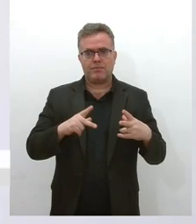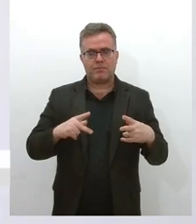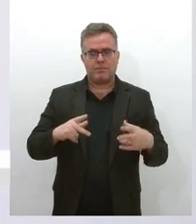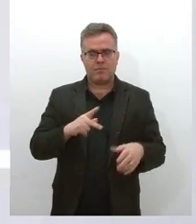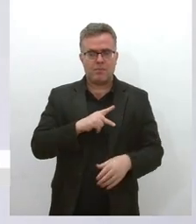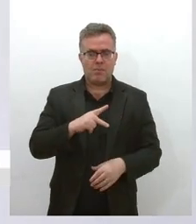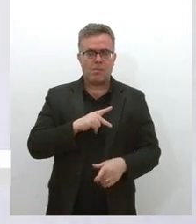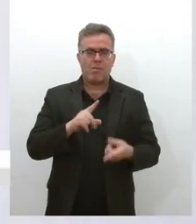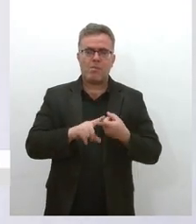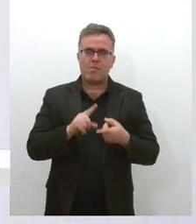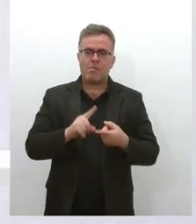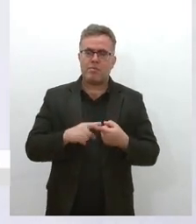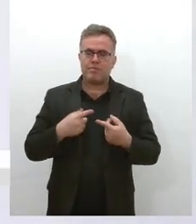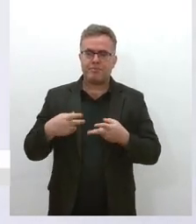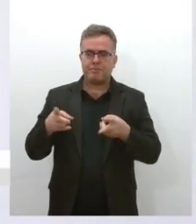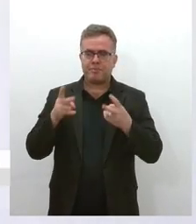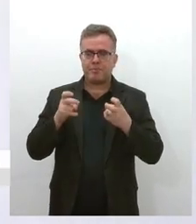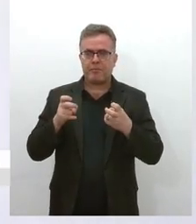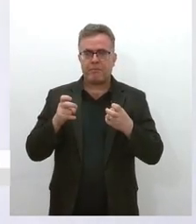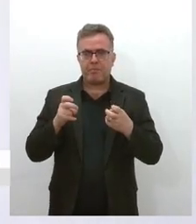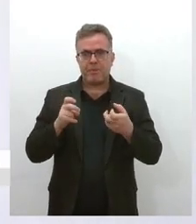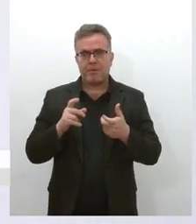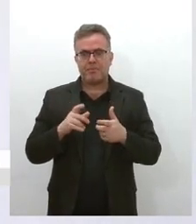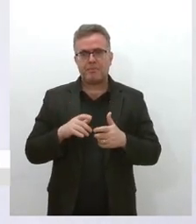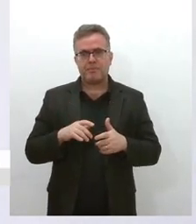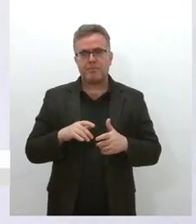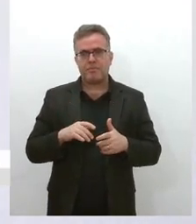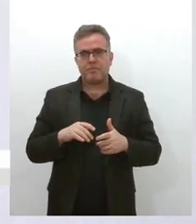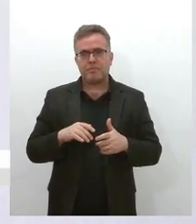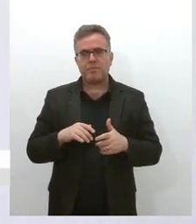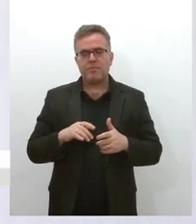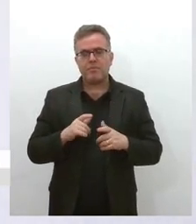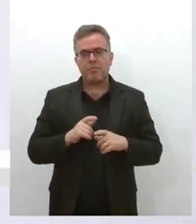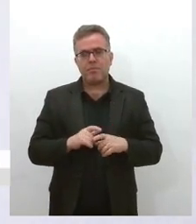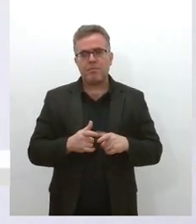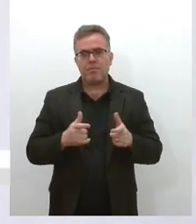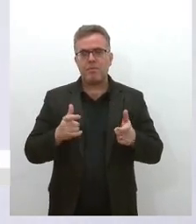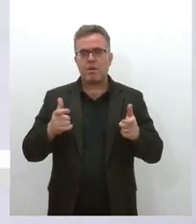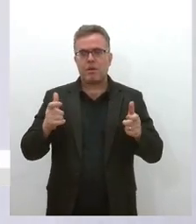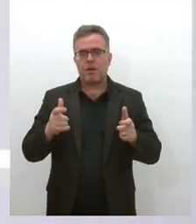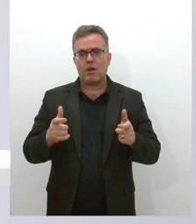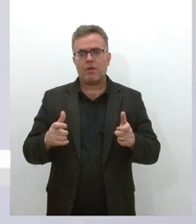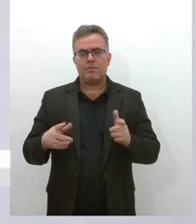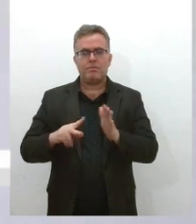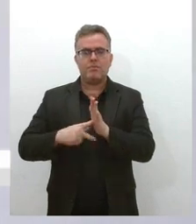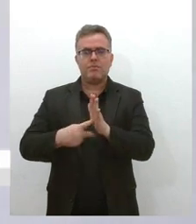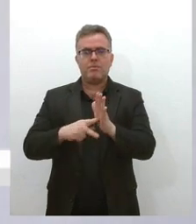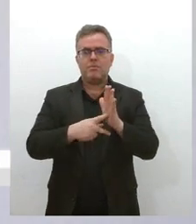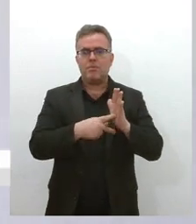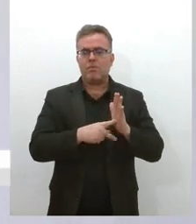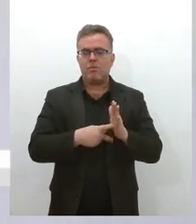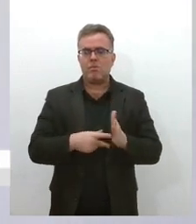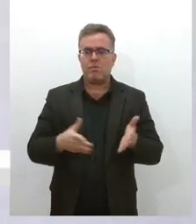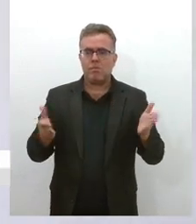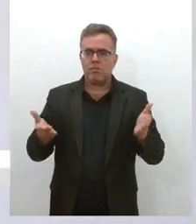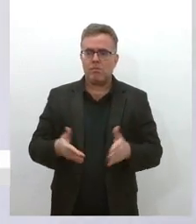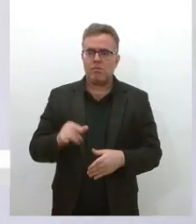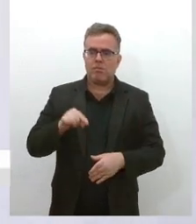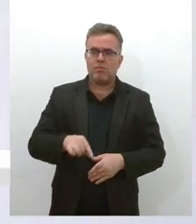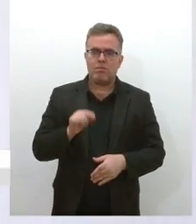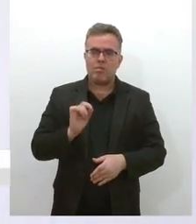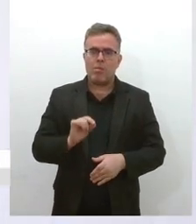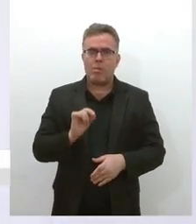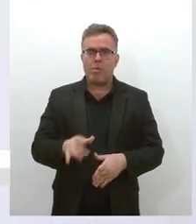percebi um crescimento concomitante das entidades sindicais. Hoje, né, como o cenário